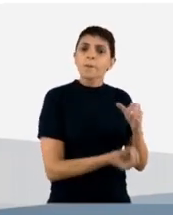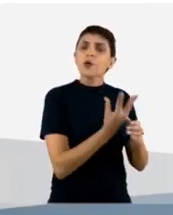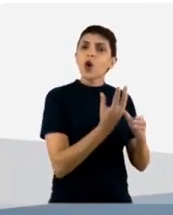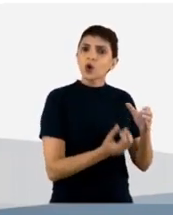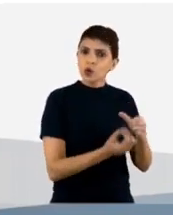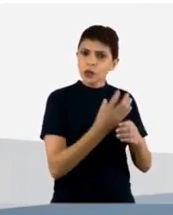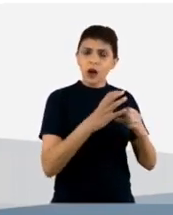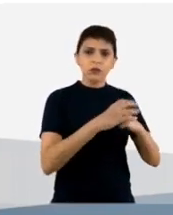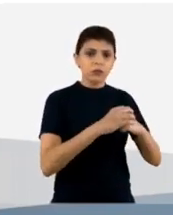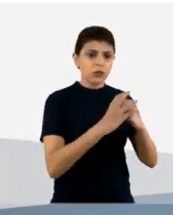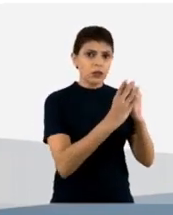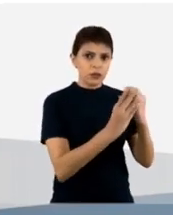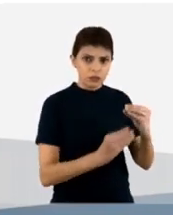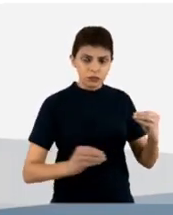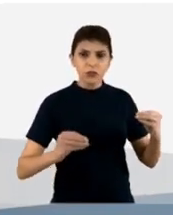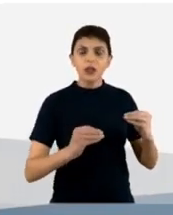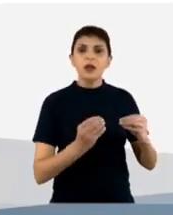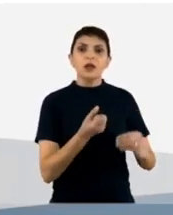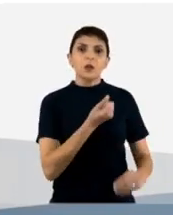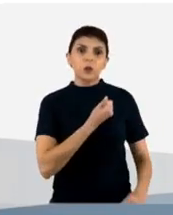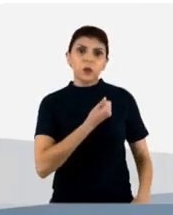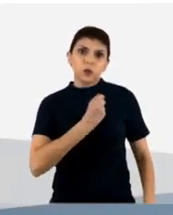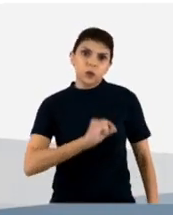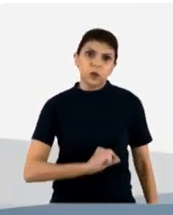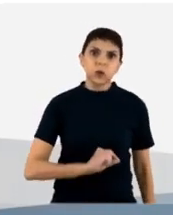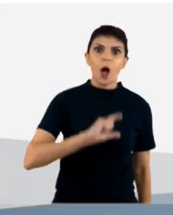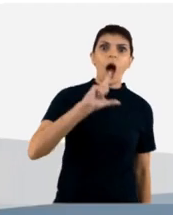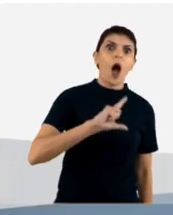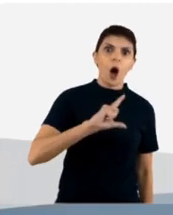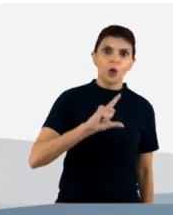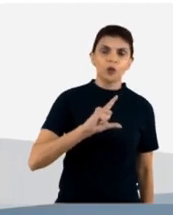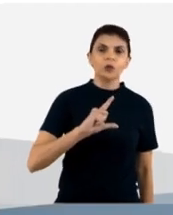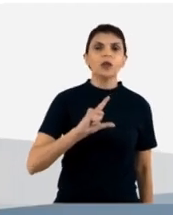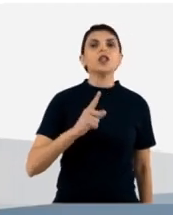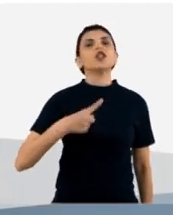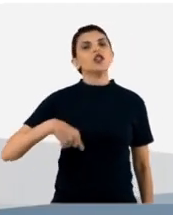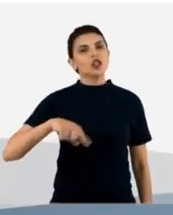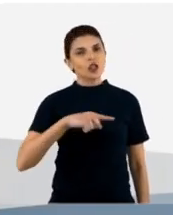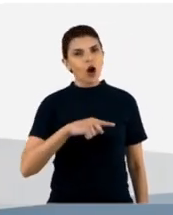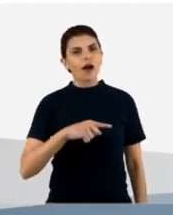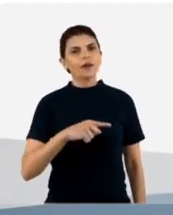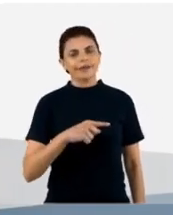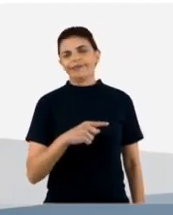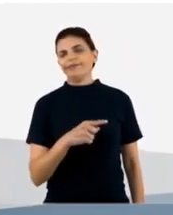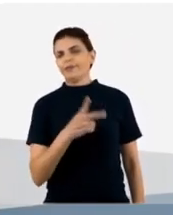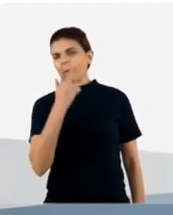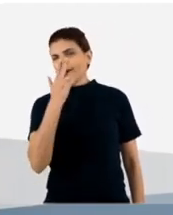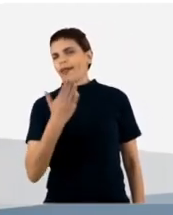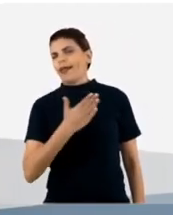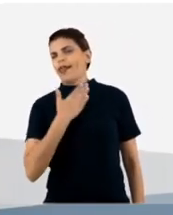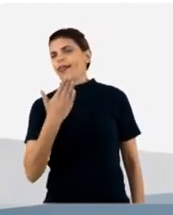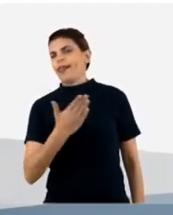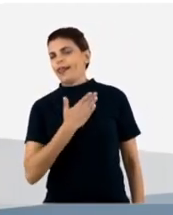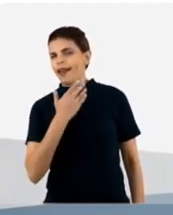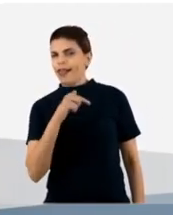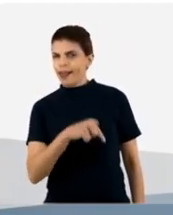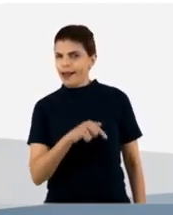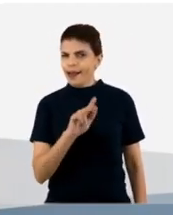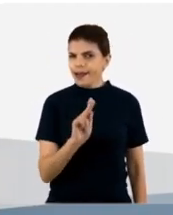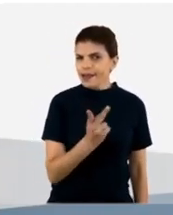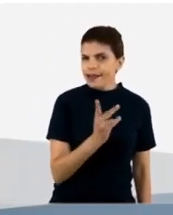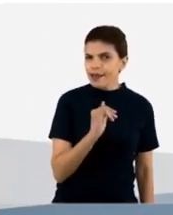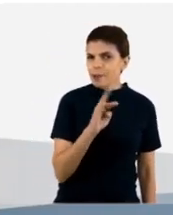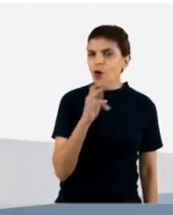anticorpos monoclonais mais alto. E nós tendemos, então, a achar que esses hibridomas são aqueles que vão